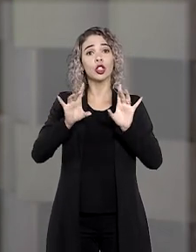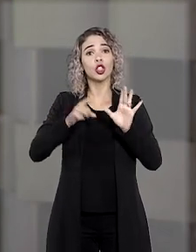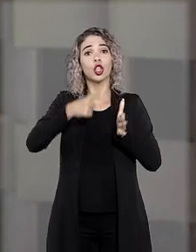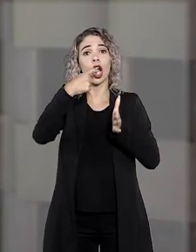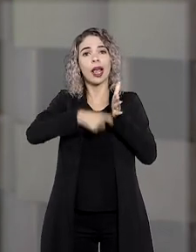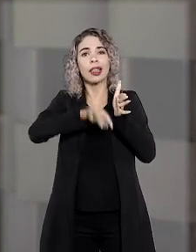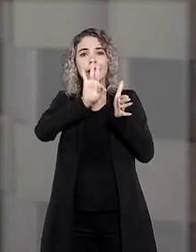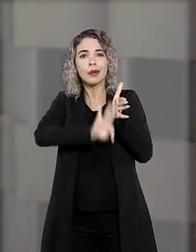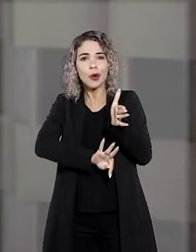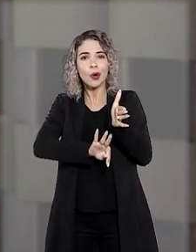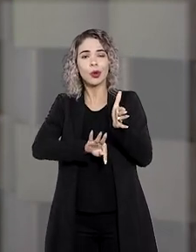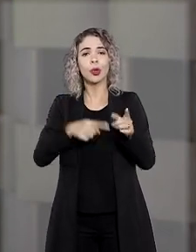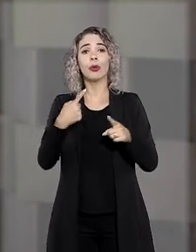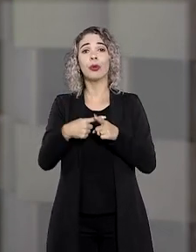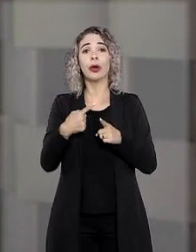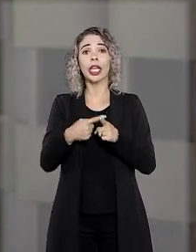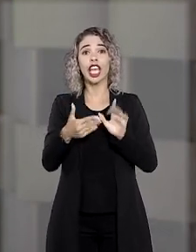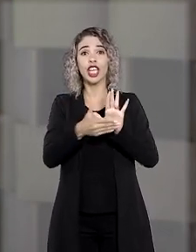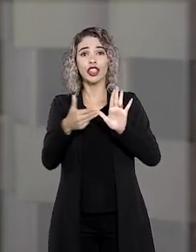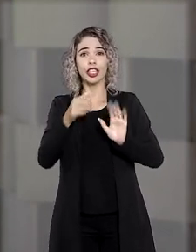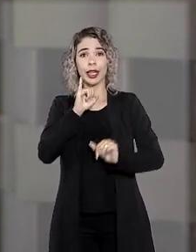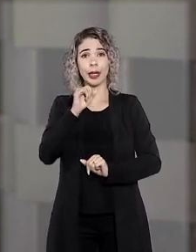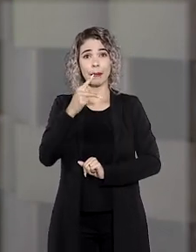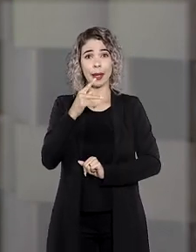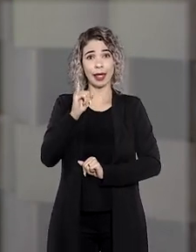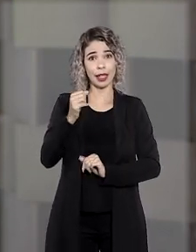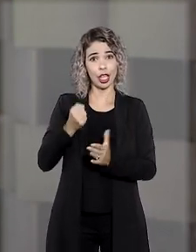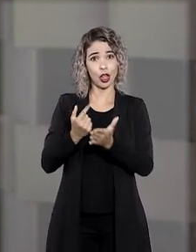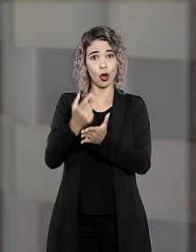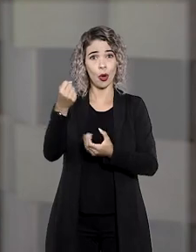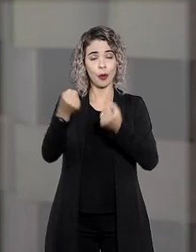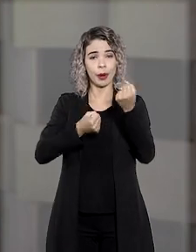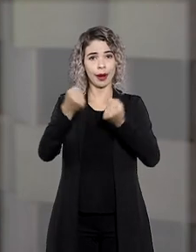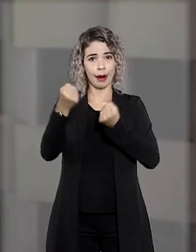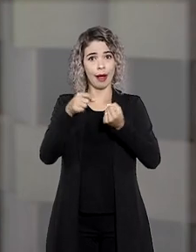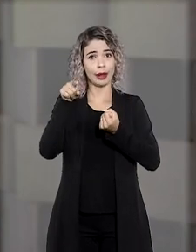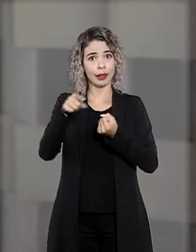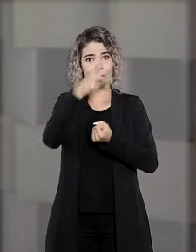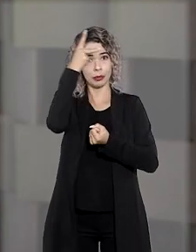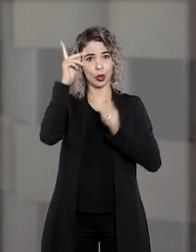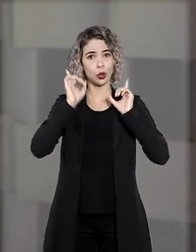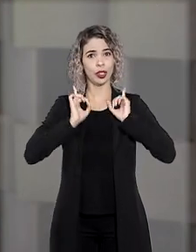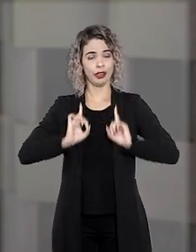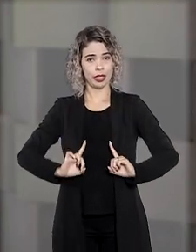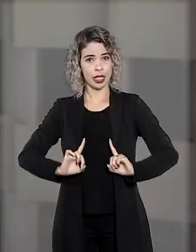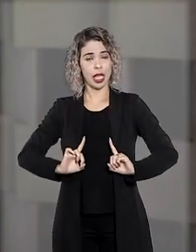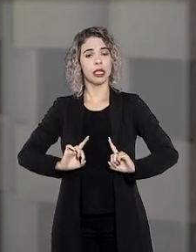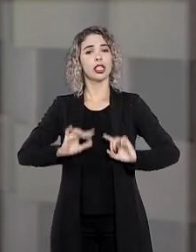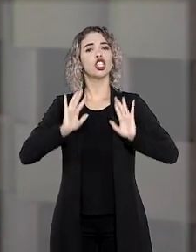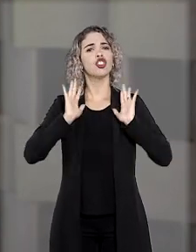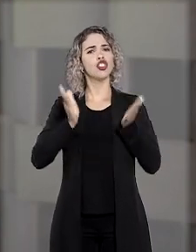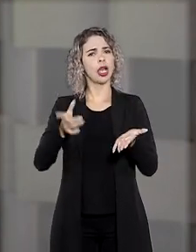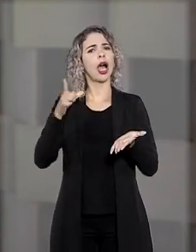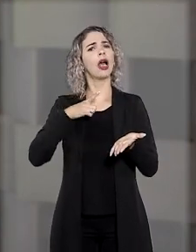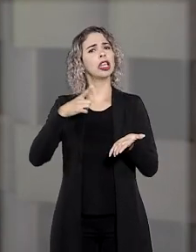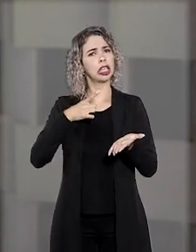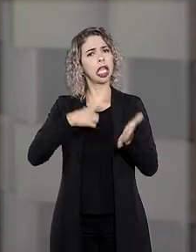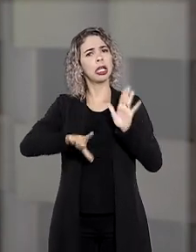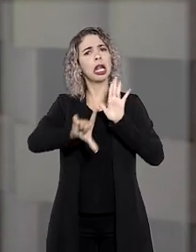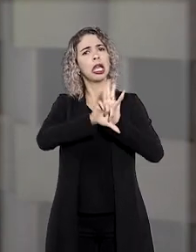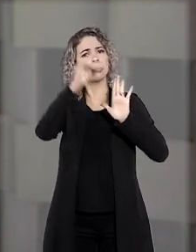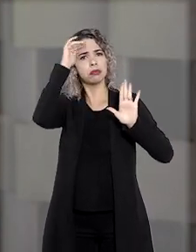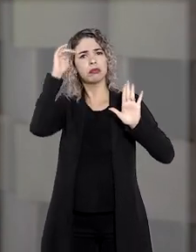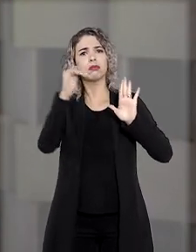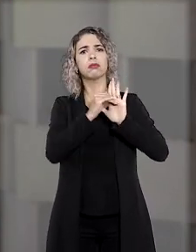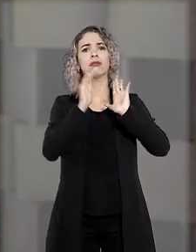puramente tributário na hipótese porque a isenção de IPI na aquisição de veículos automotores por pessoas com deficiência já é